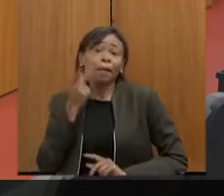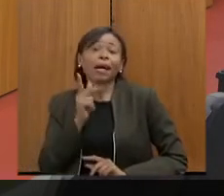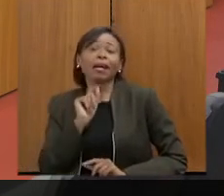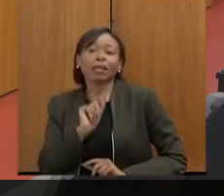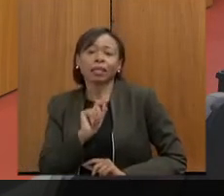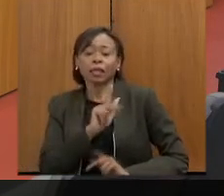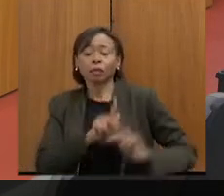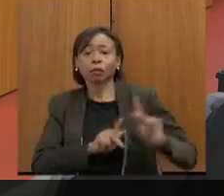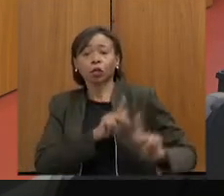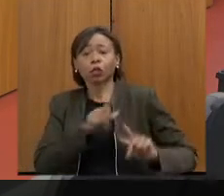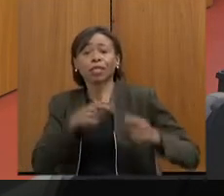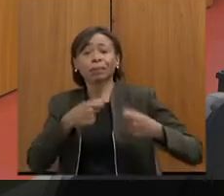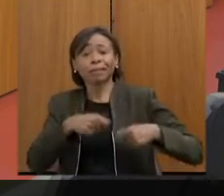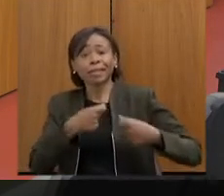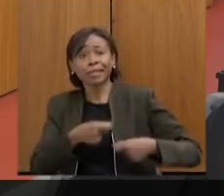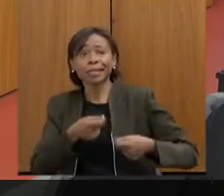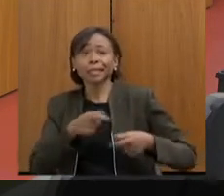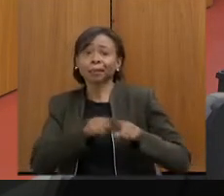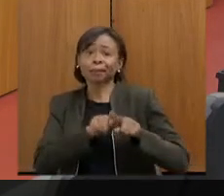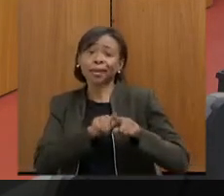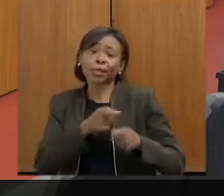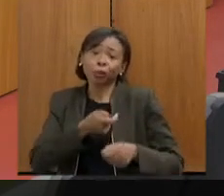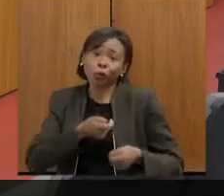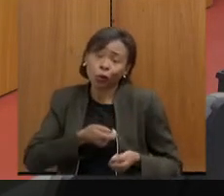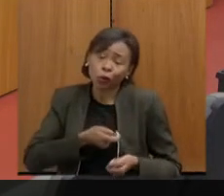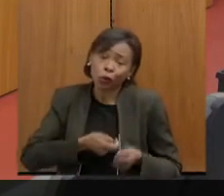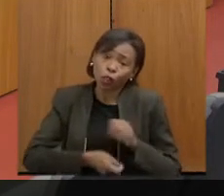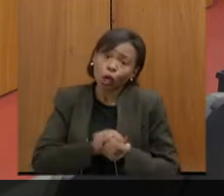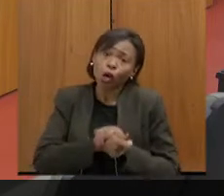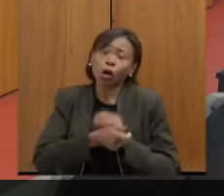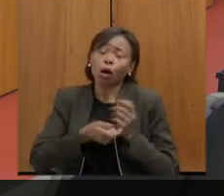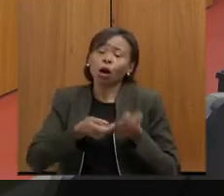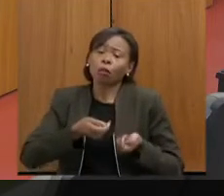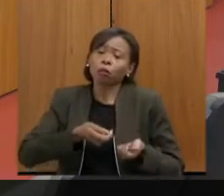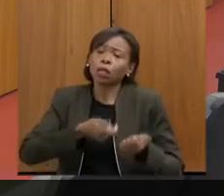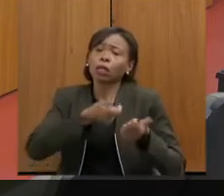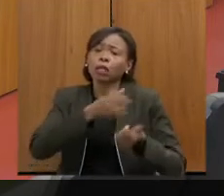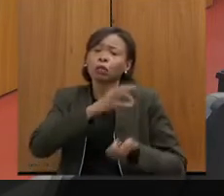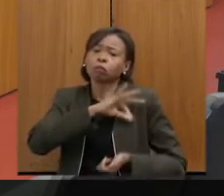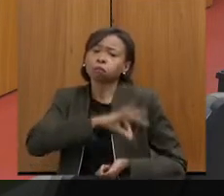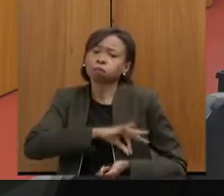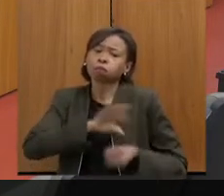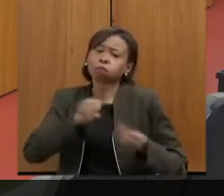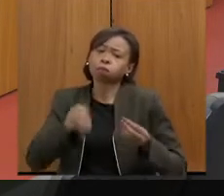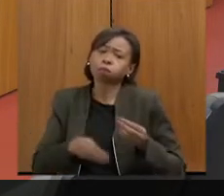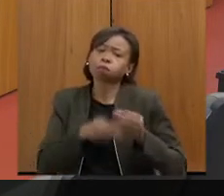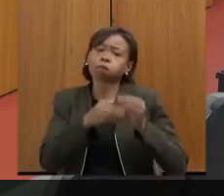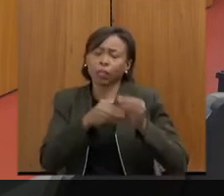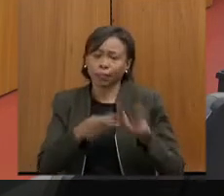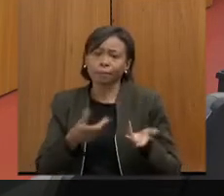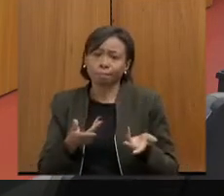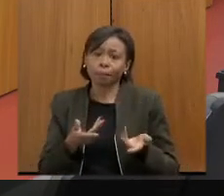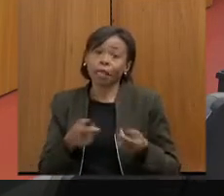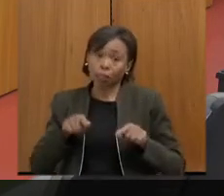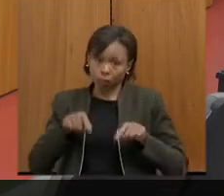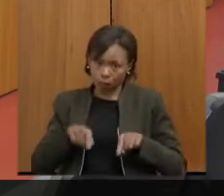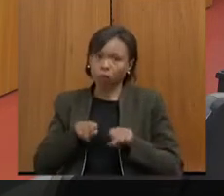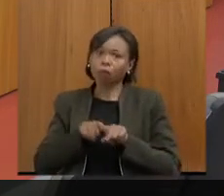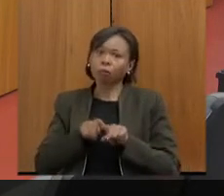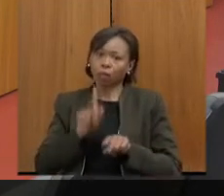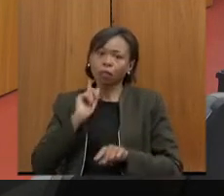complementação de renda, que é o que, inclusive, a gente defende até para o Estado de Minas Gerais, como a Assembleia fez.